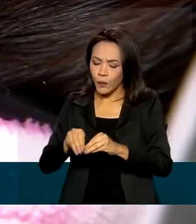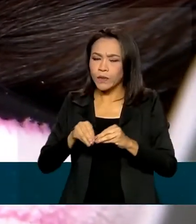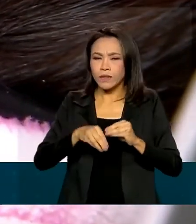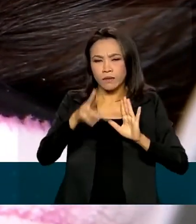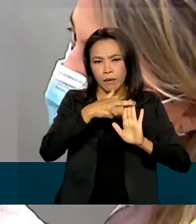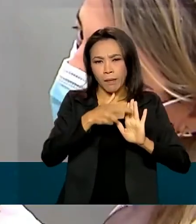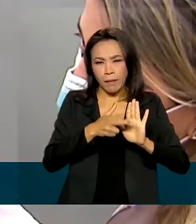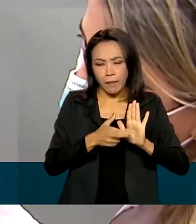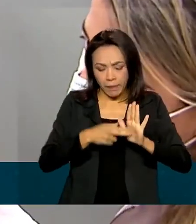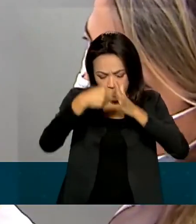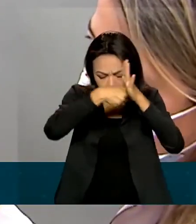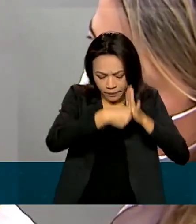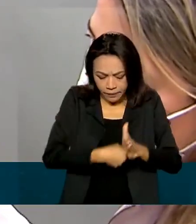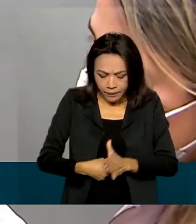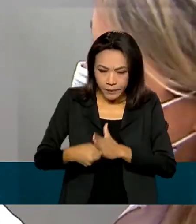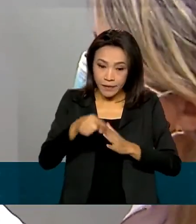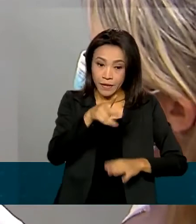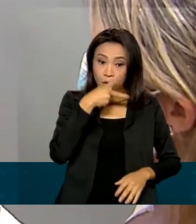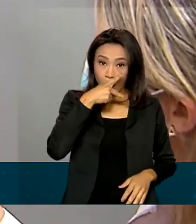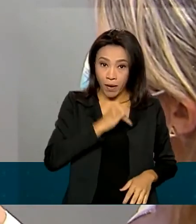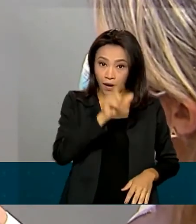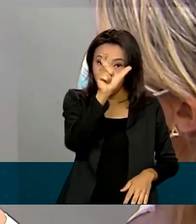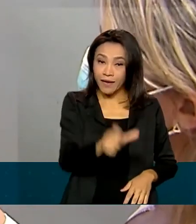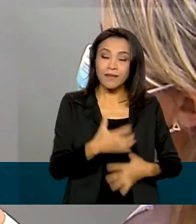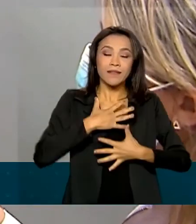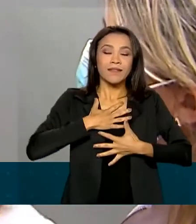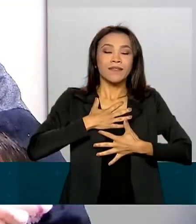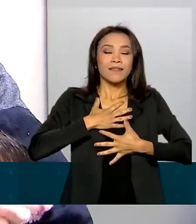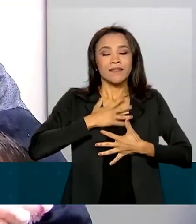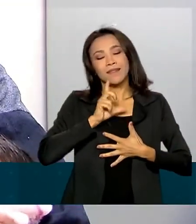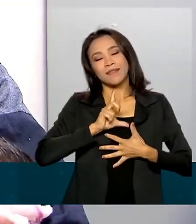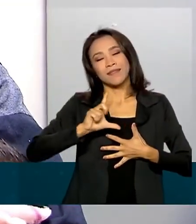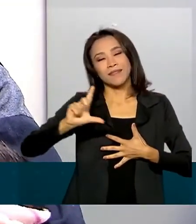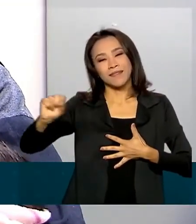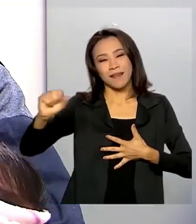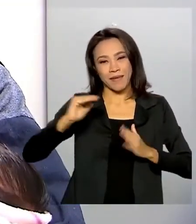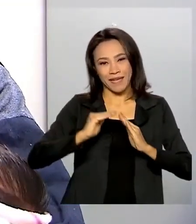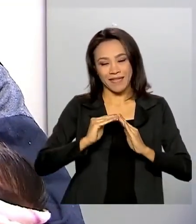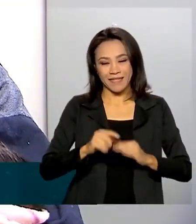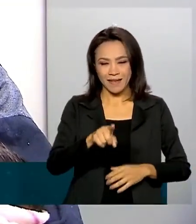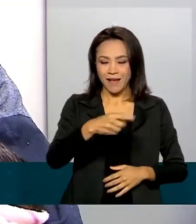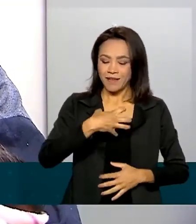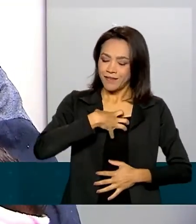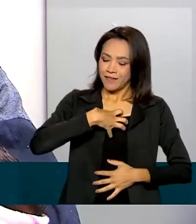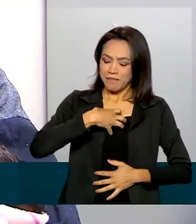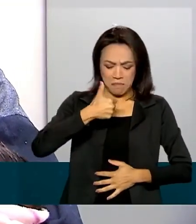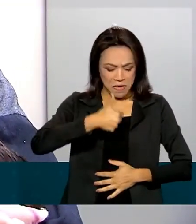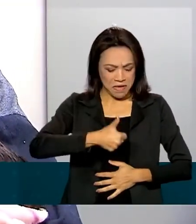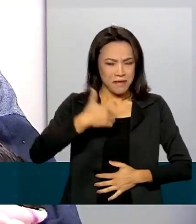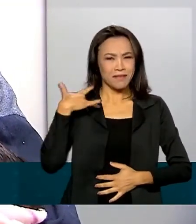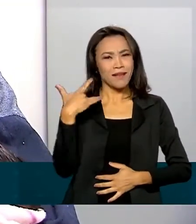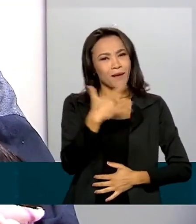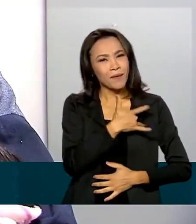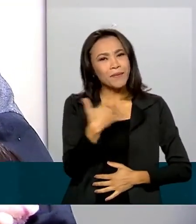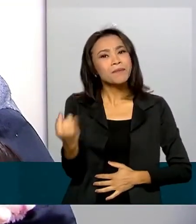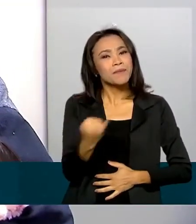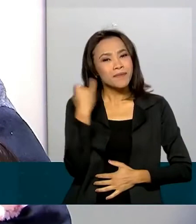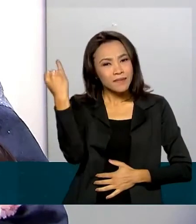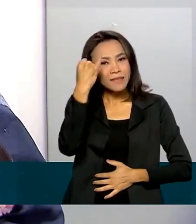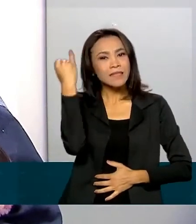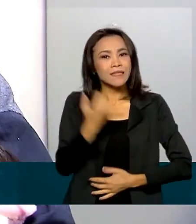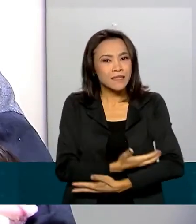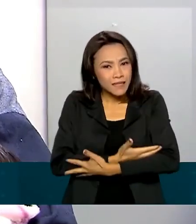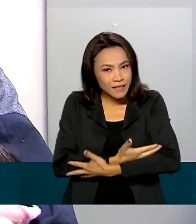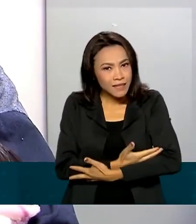avaliados. E o pai, Tablo, vai para casa tranquilo. A gente fica sabendo que está bem, de saúde, né, porque é muito importante que a criança